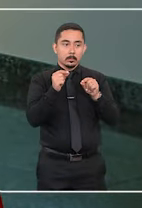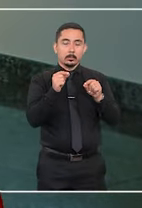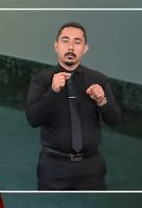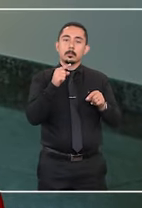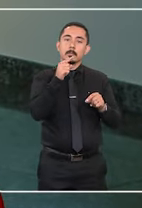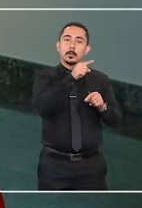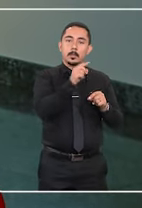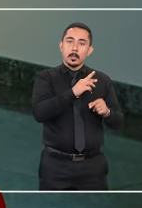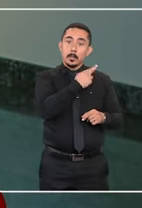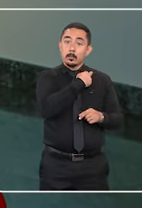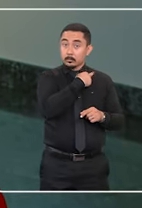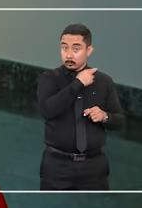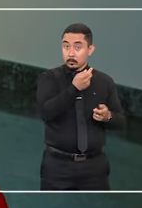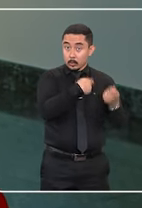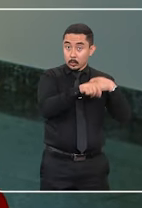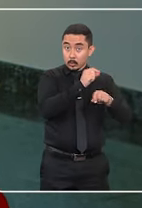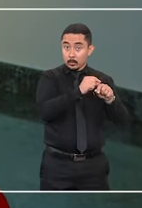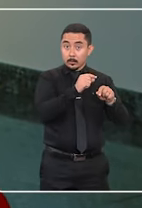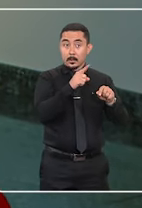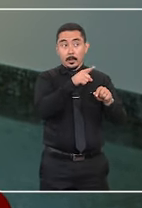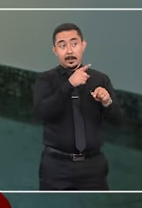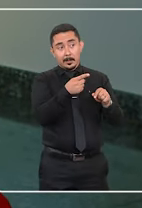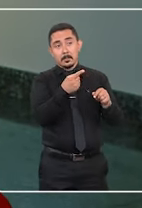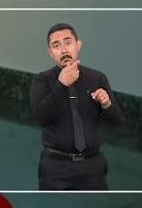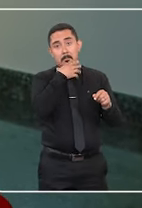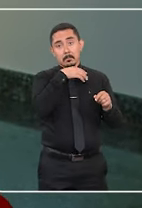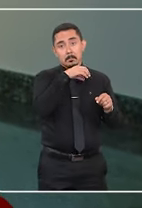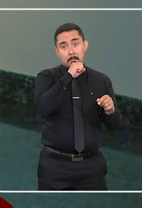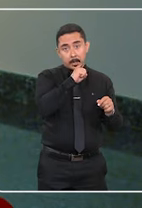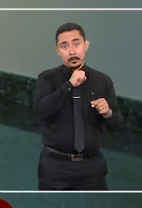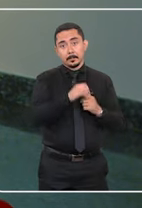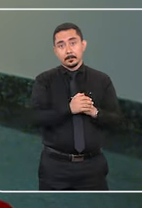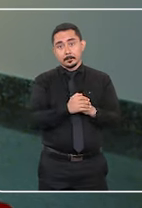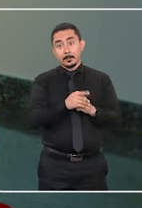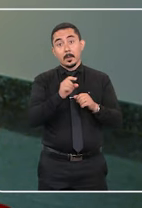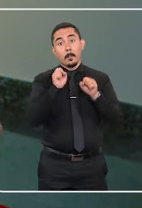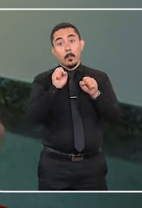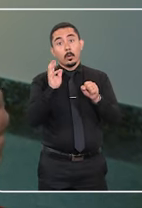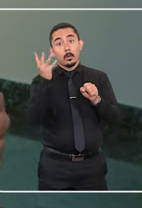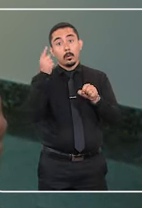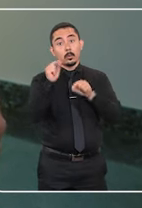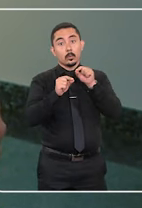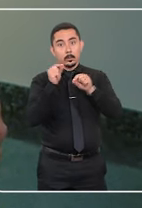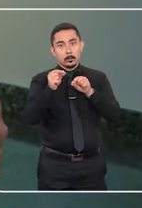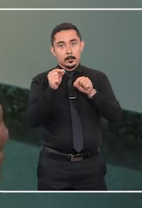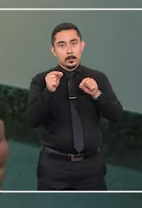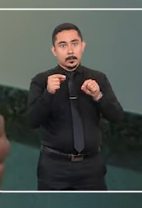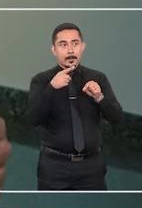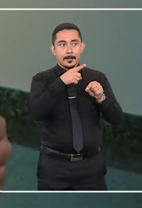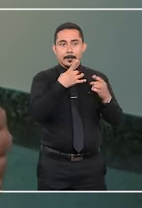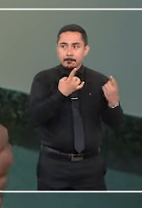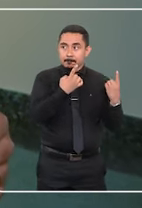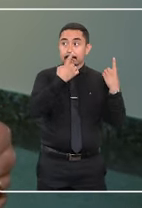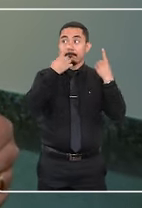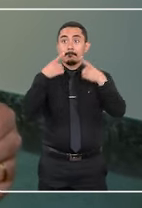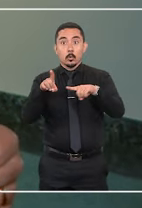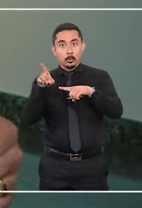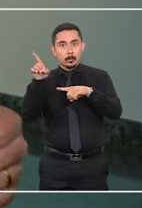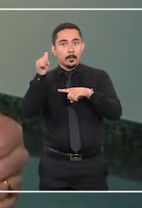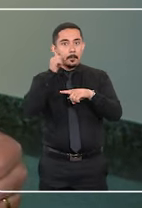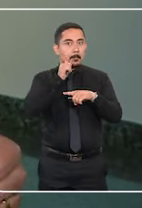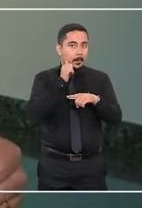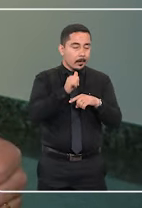que acontecia? O poder econômico estava com o pai. E o que poderia acontecer? Em sentido de